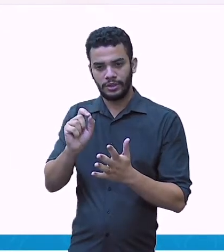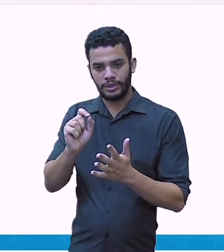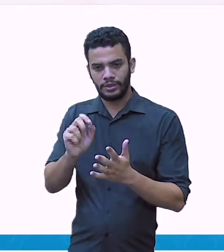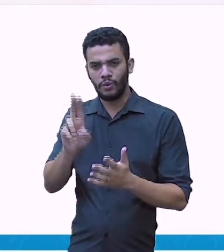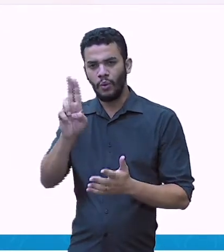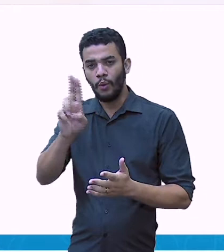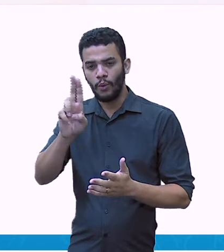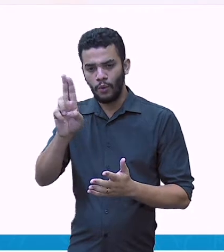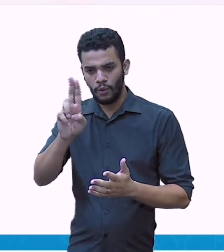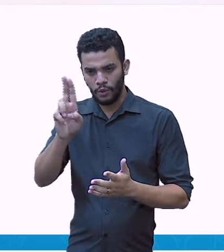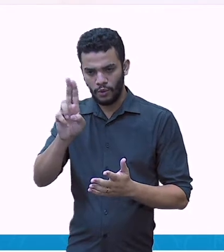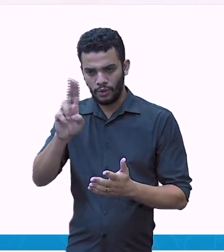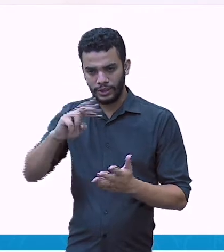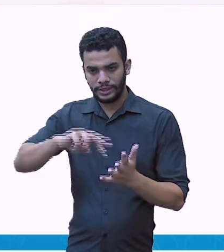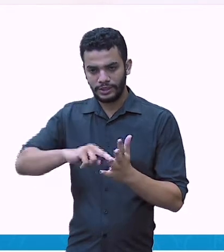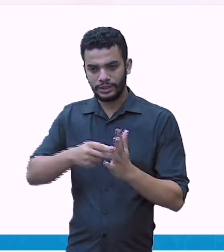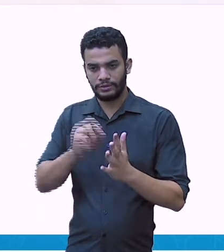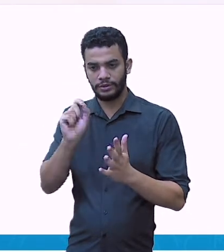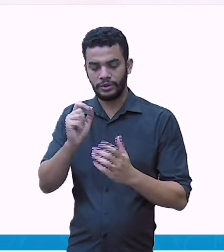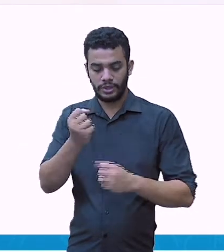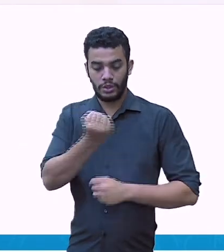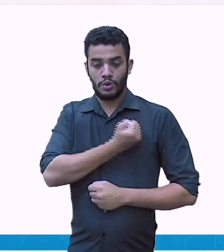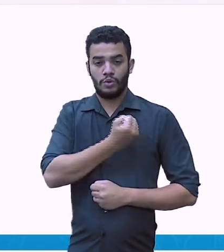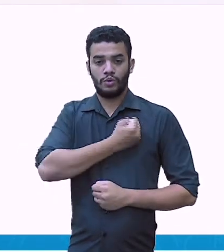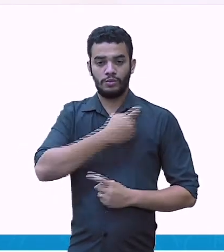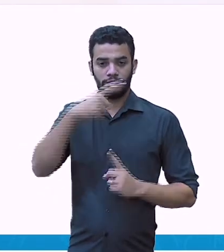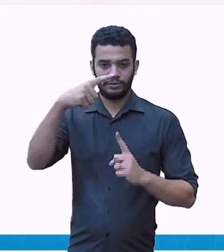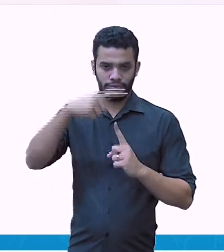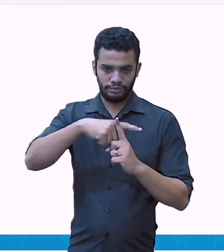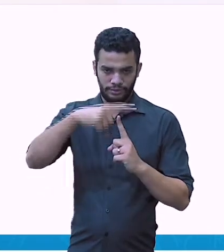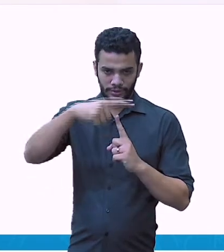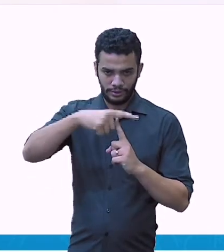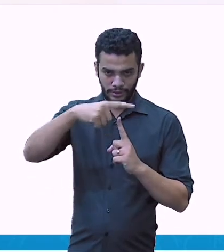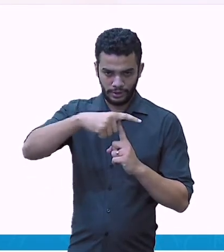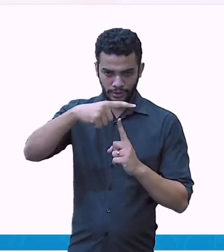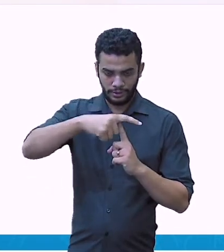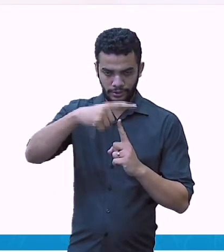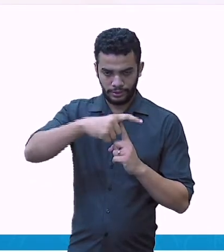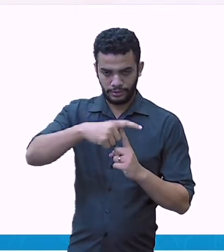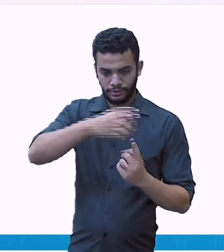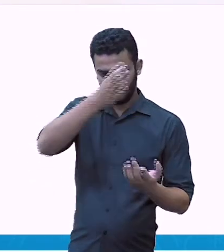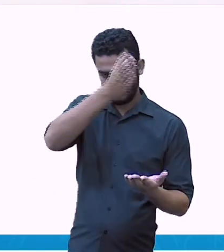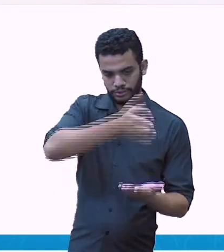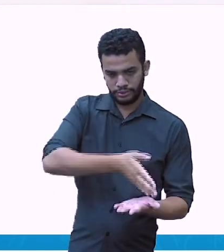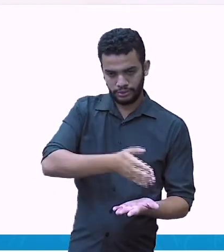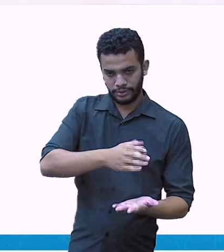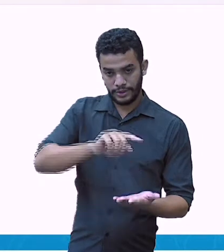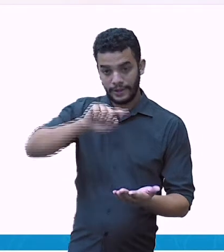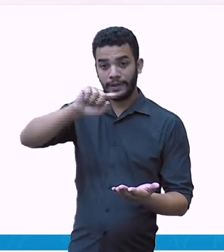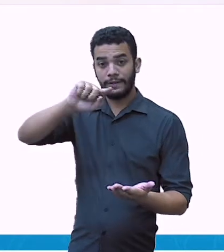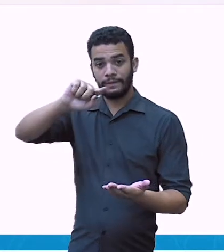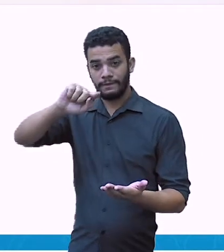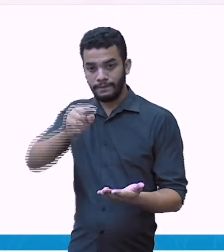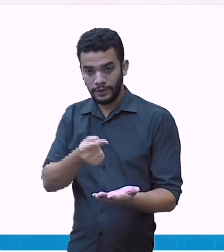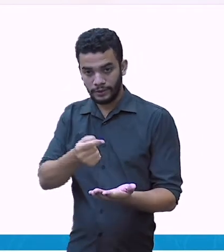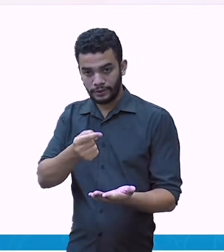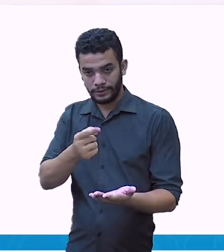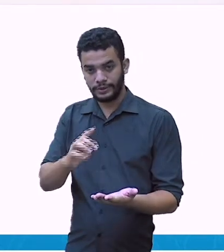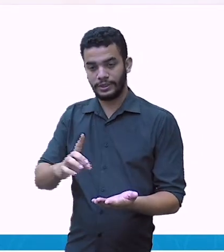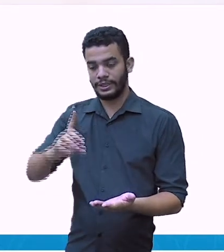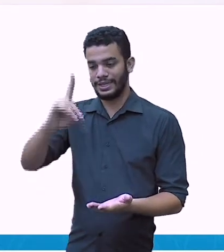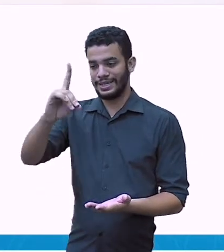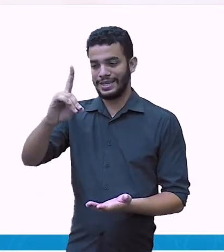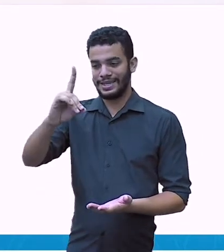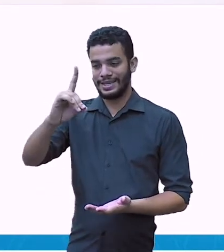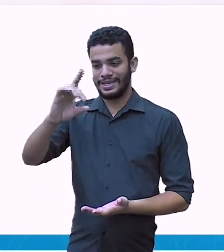a parte decimal. Então, aqui eu tenho décimos, tá? E aqui eu tenho centésimos.